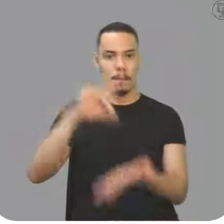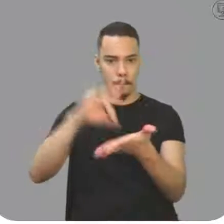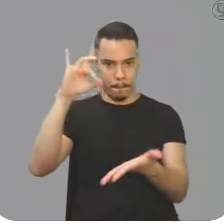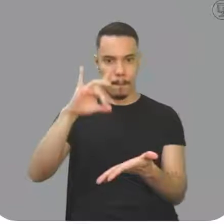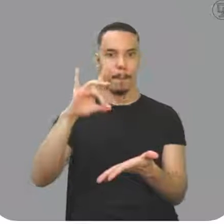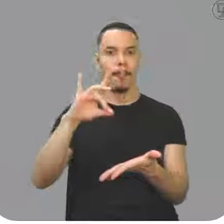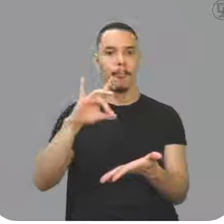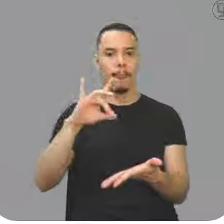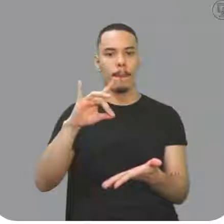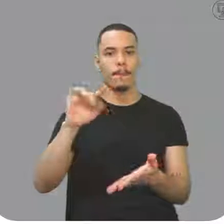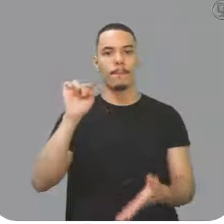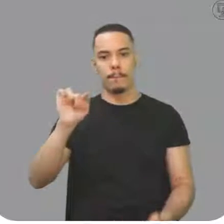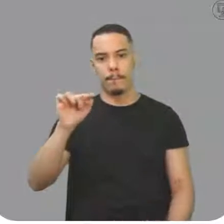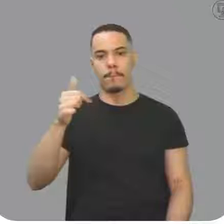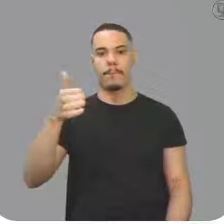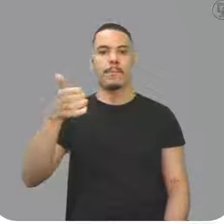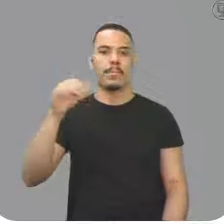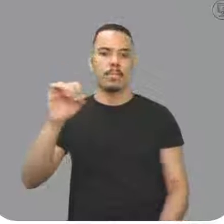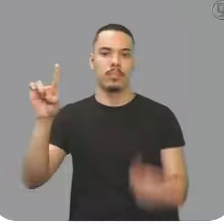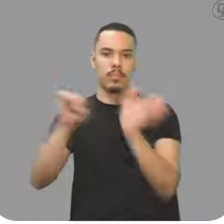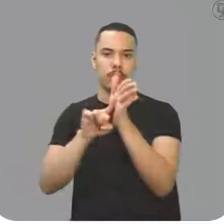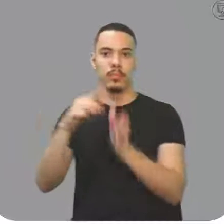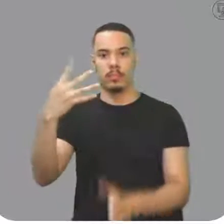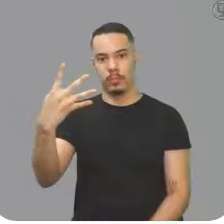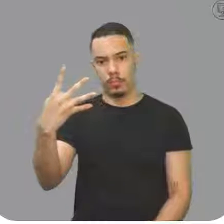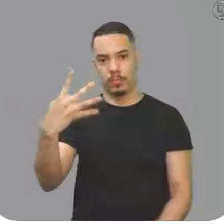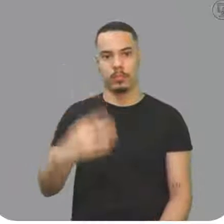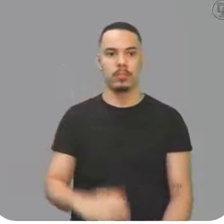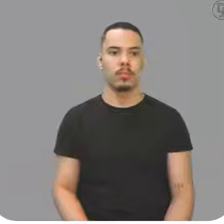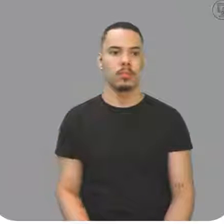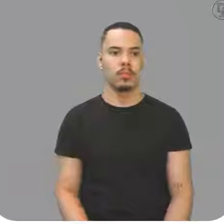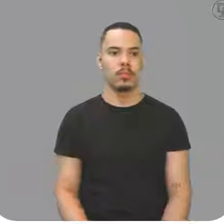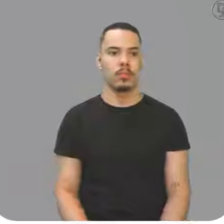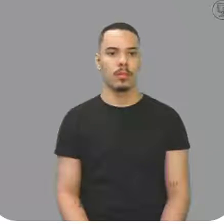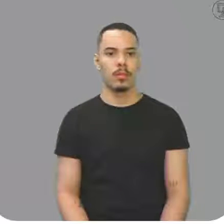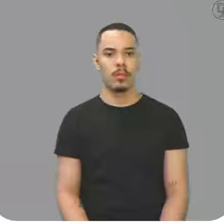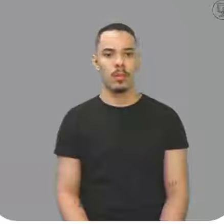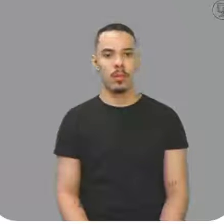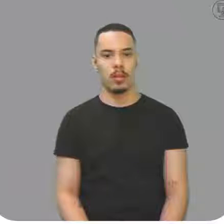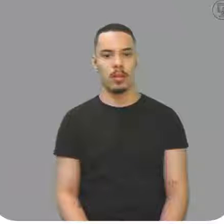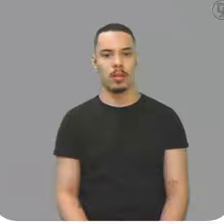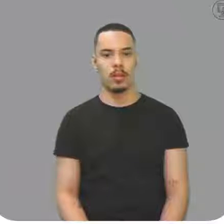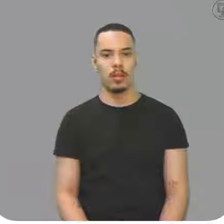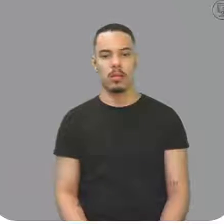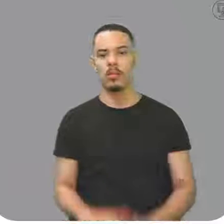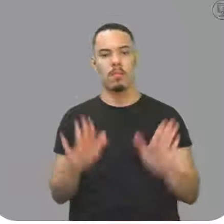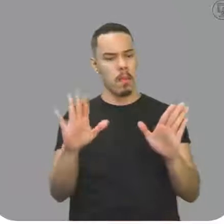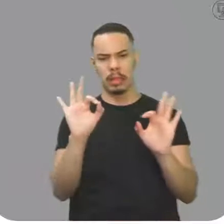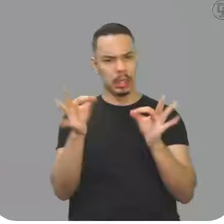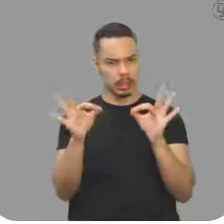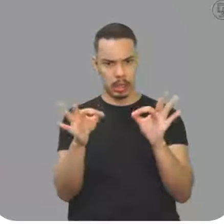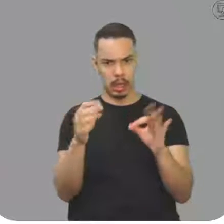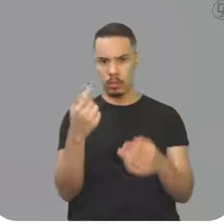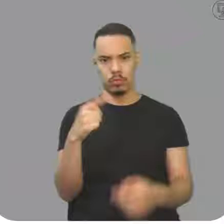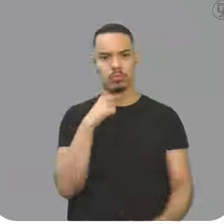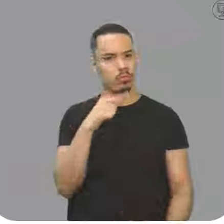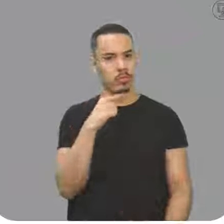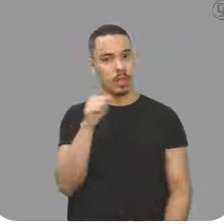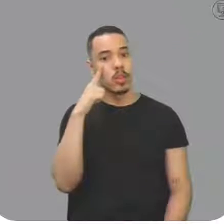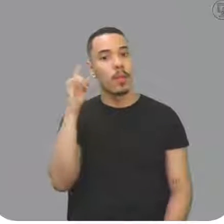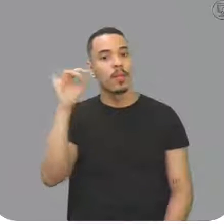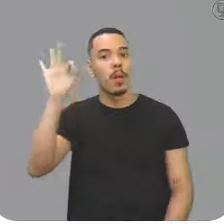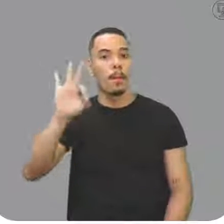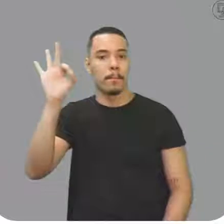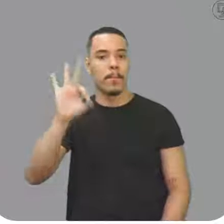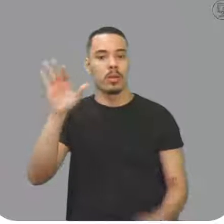,8 vezes 10 a menos 4. Só se é um pouquinho fora da ordem aí, porque o 70 seria no final aí, né? Mas só para deixar a